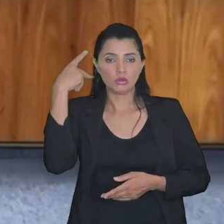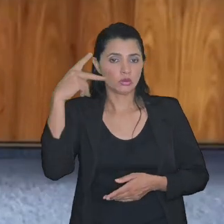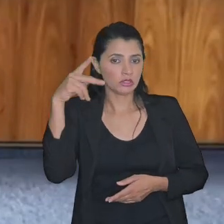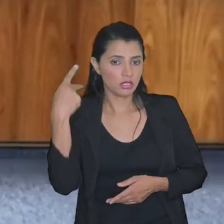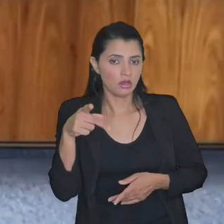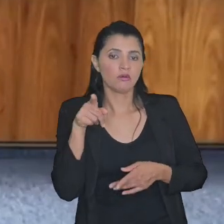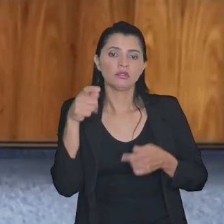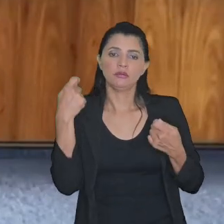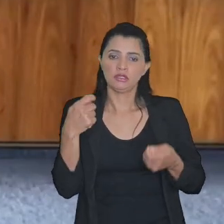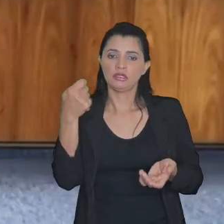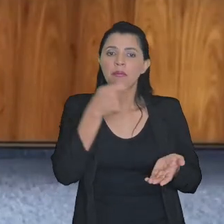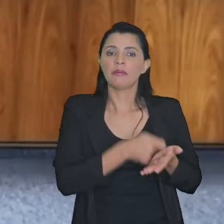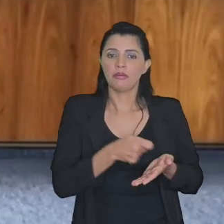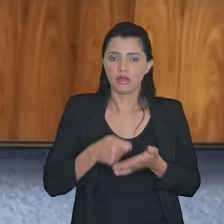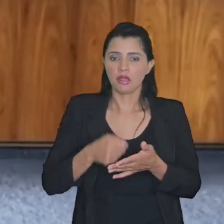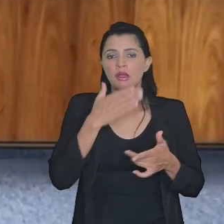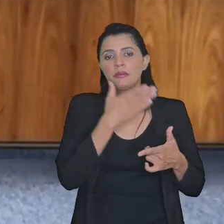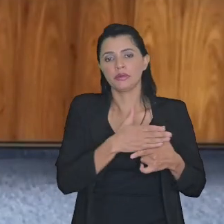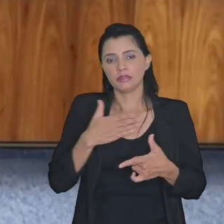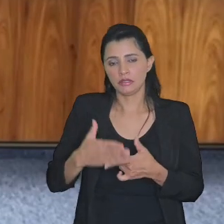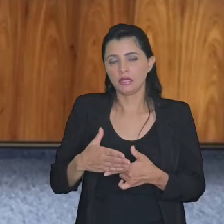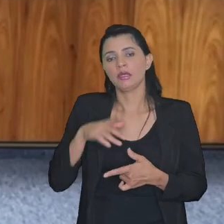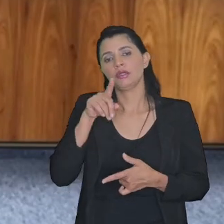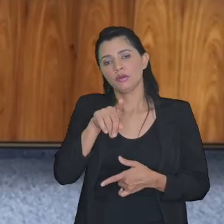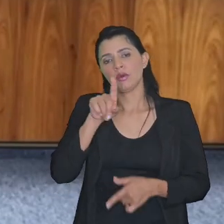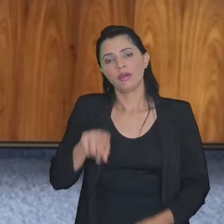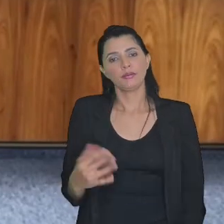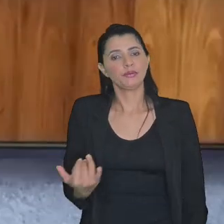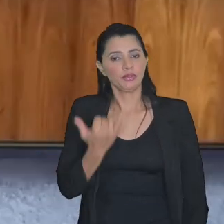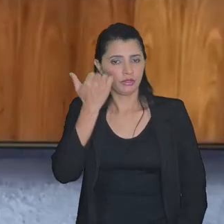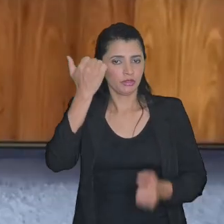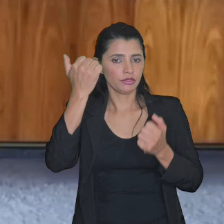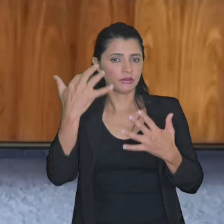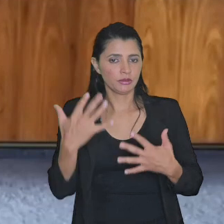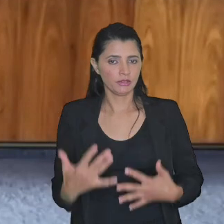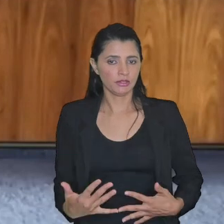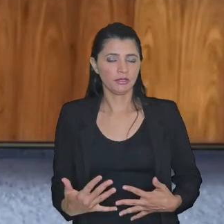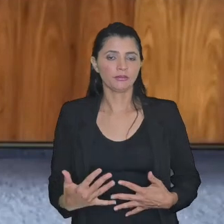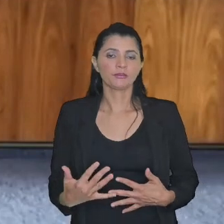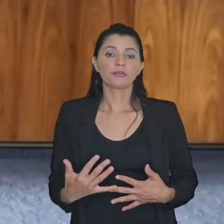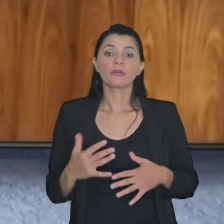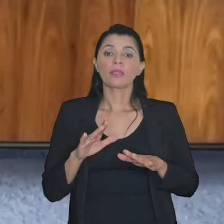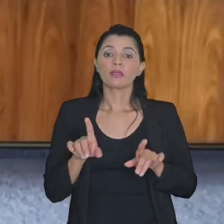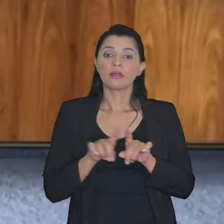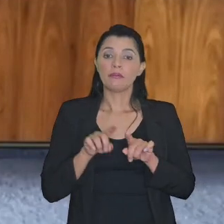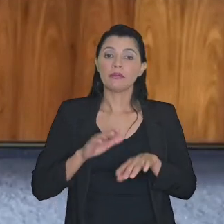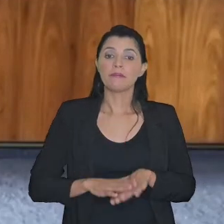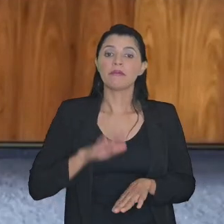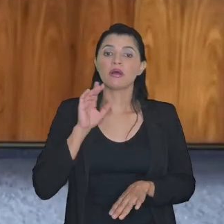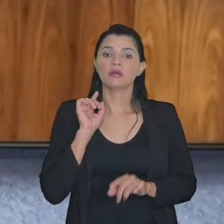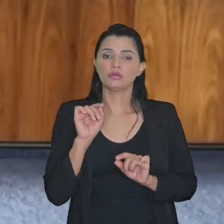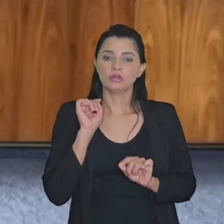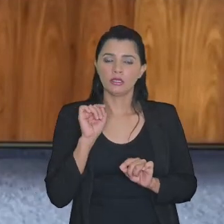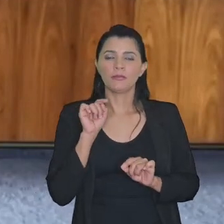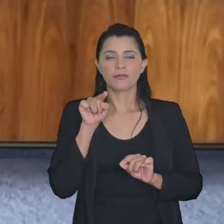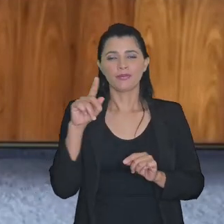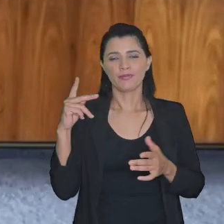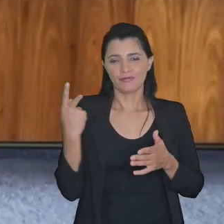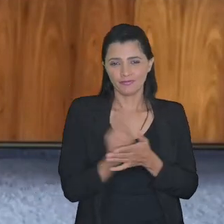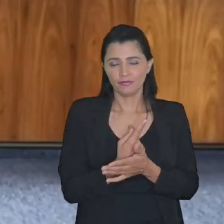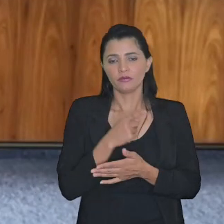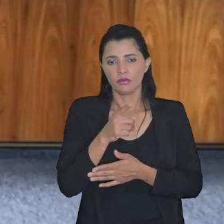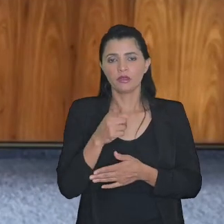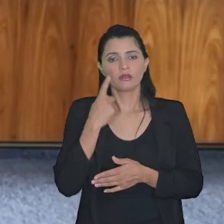devida então acho que esse é um ponto importante mais do que isso nesses